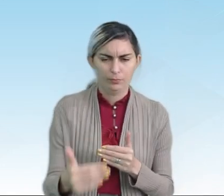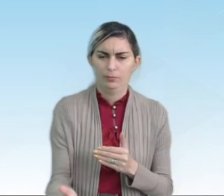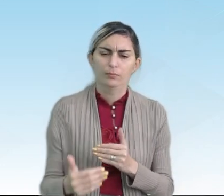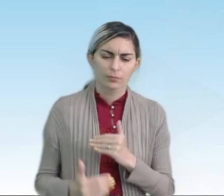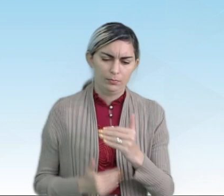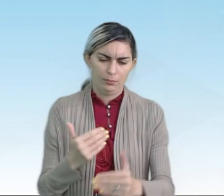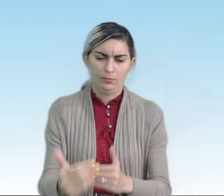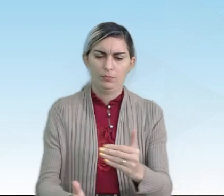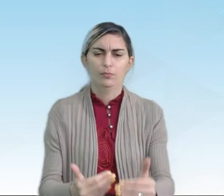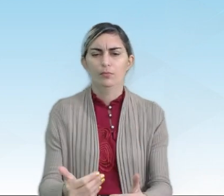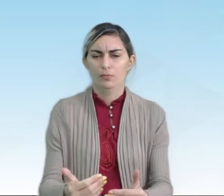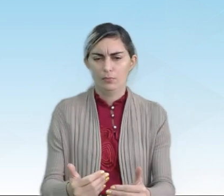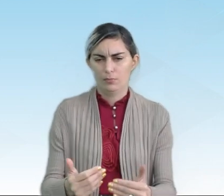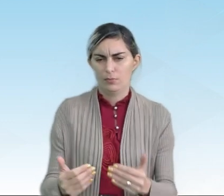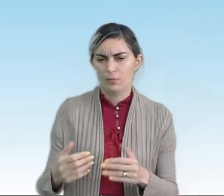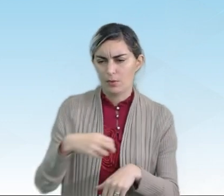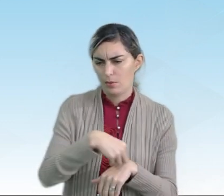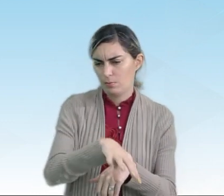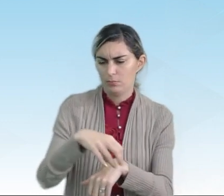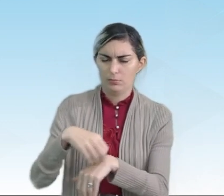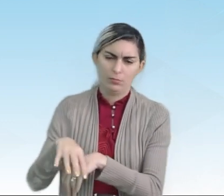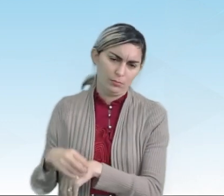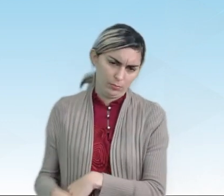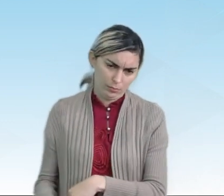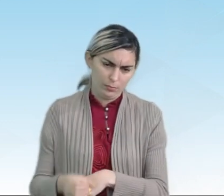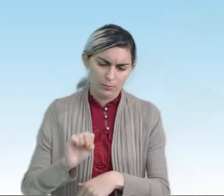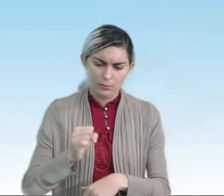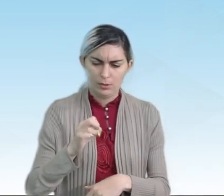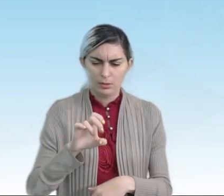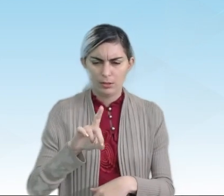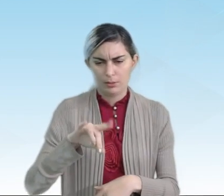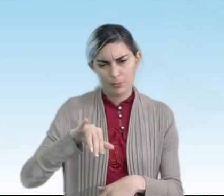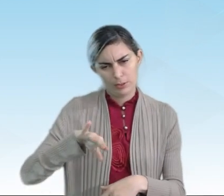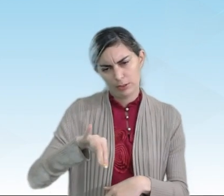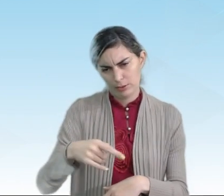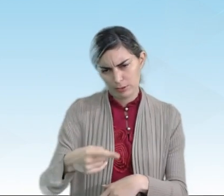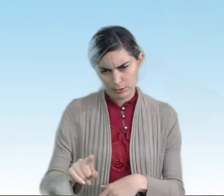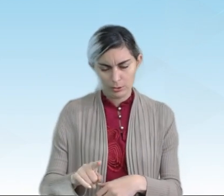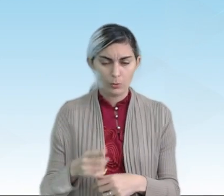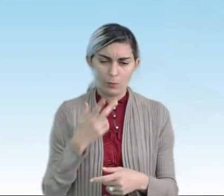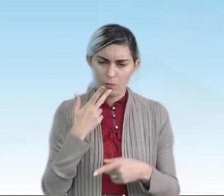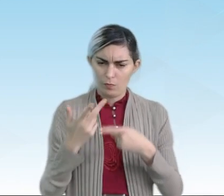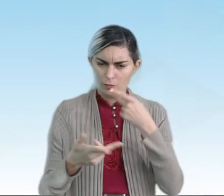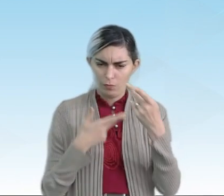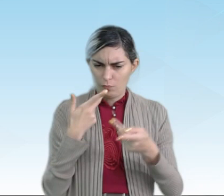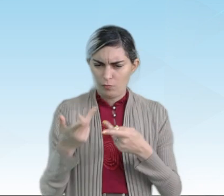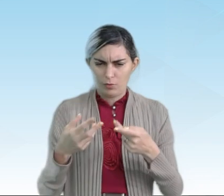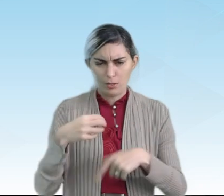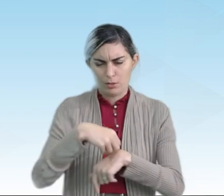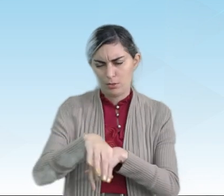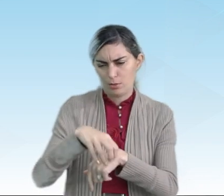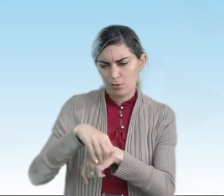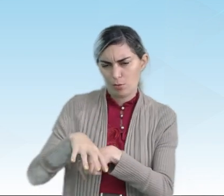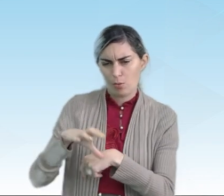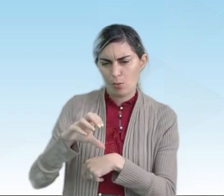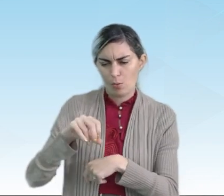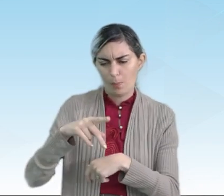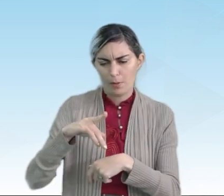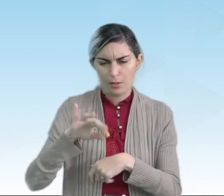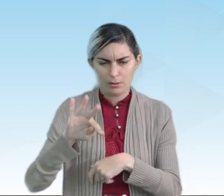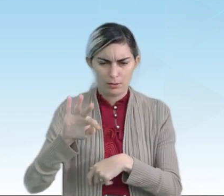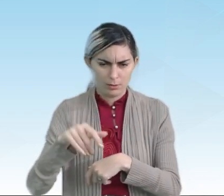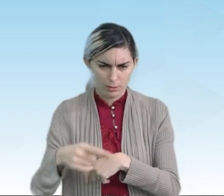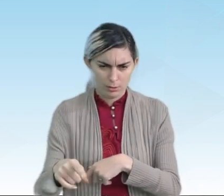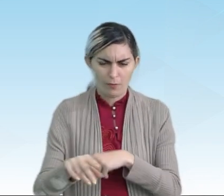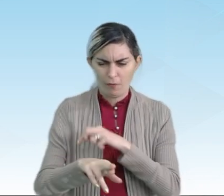processos de compactação e sedimentação. Quando se fala da compactação, ocorre